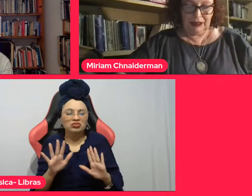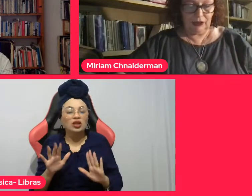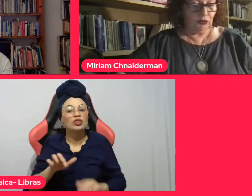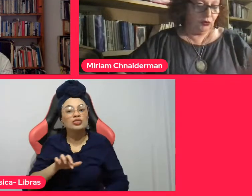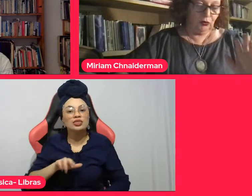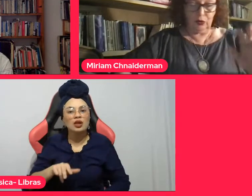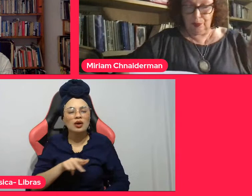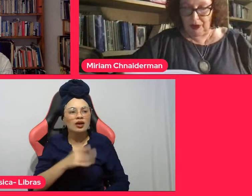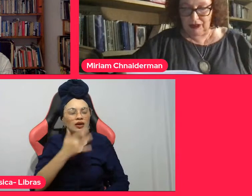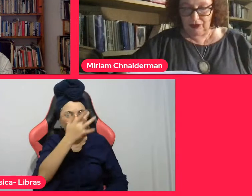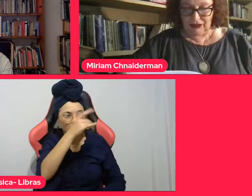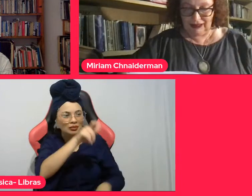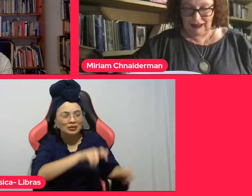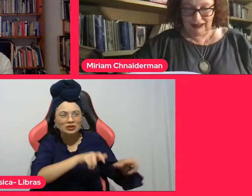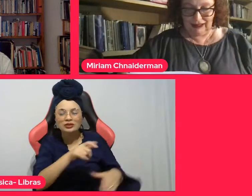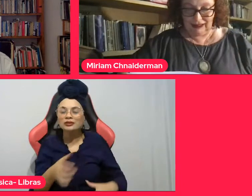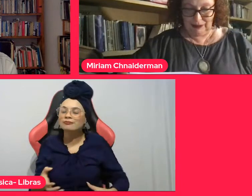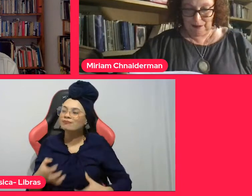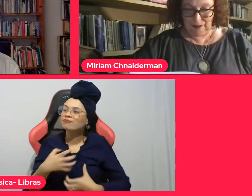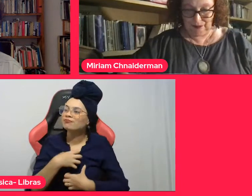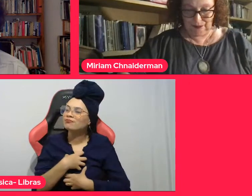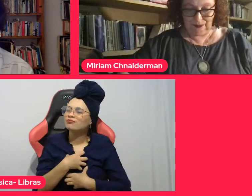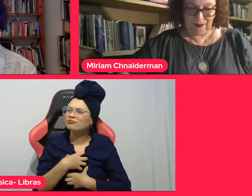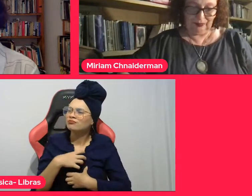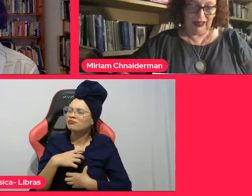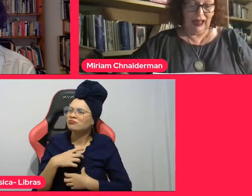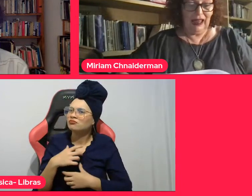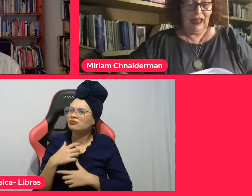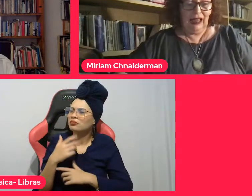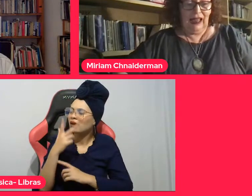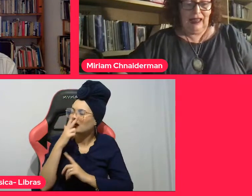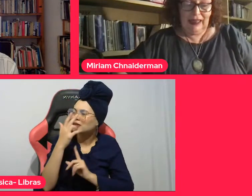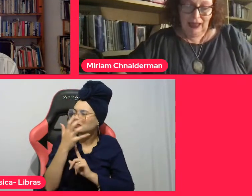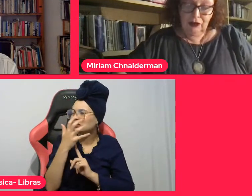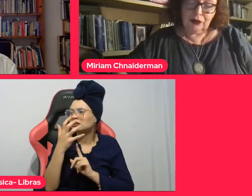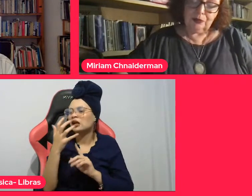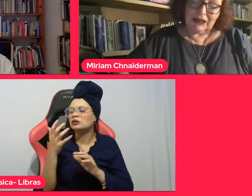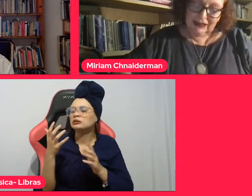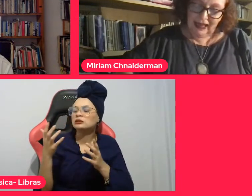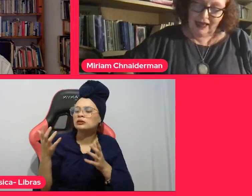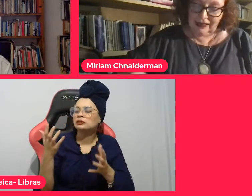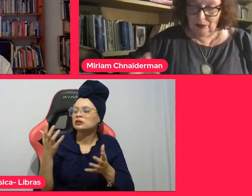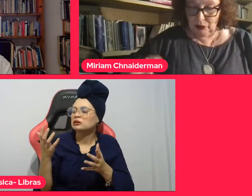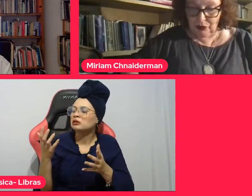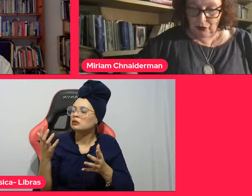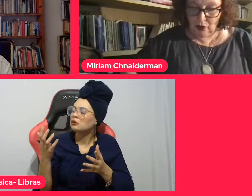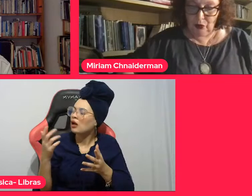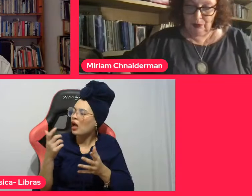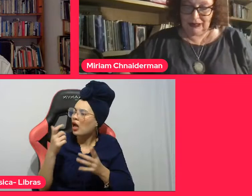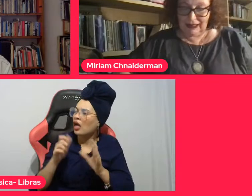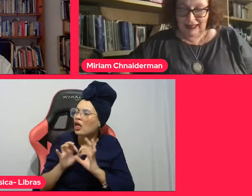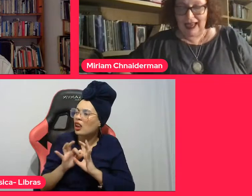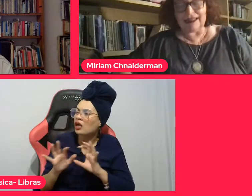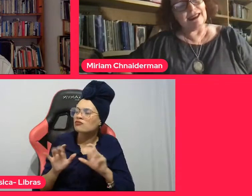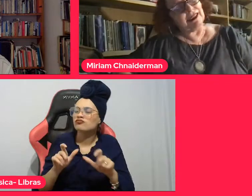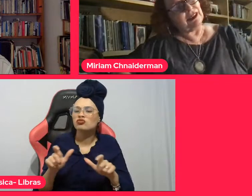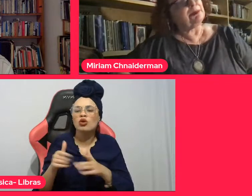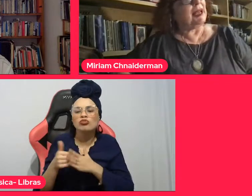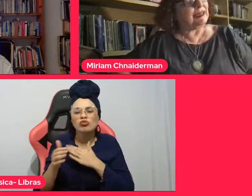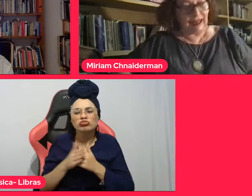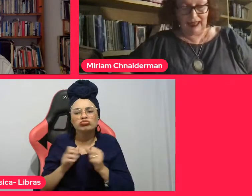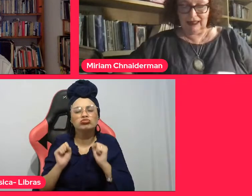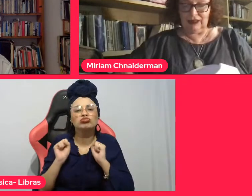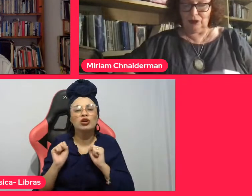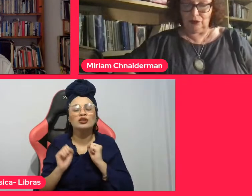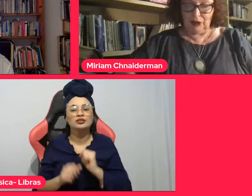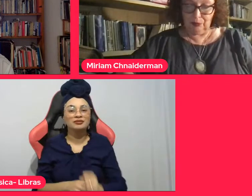permitido, tudo pode coexistir. Nelson Brissac mostrou como as cidades são